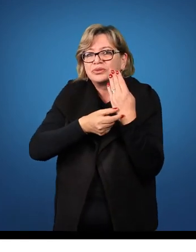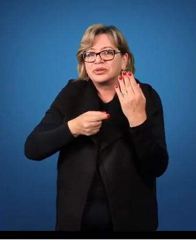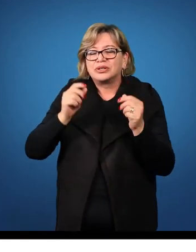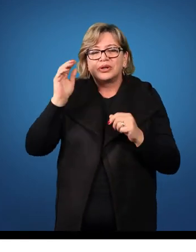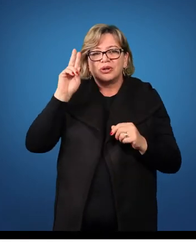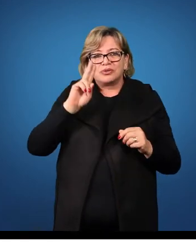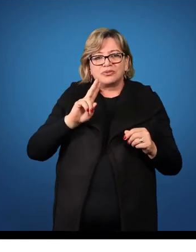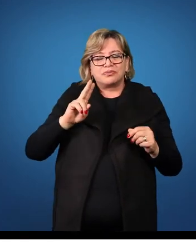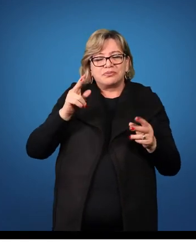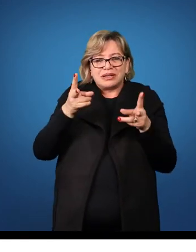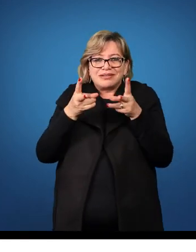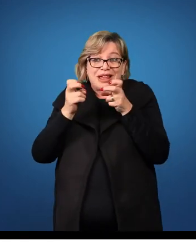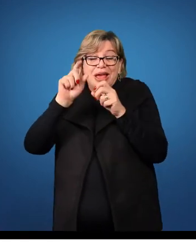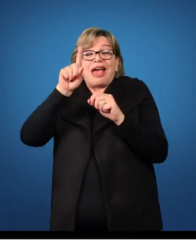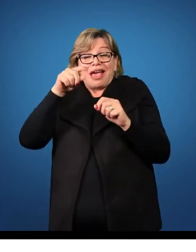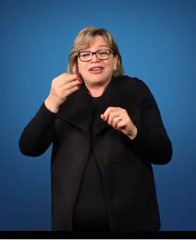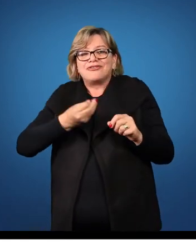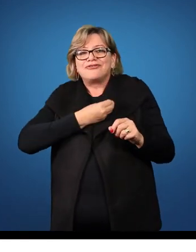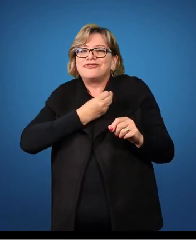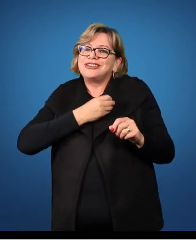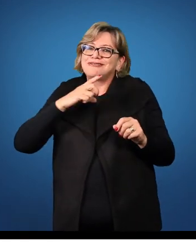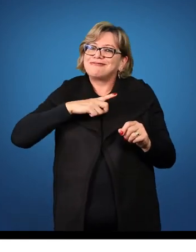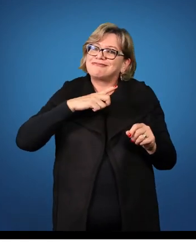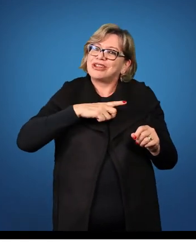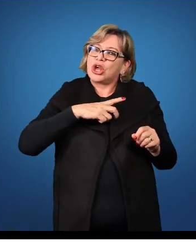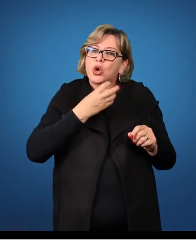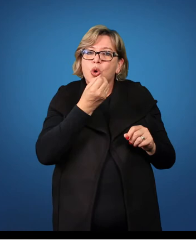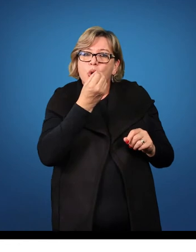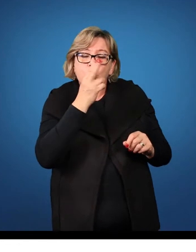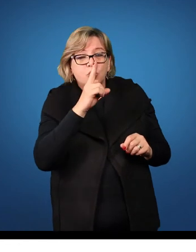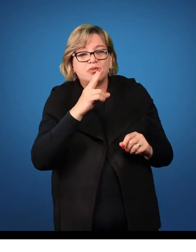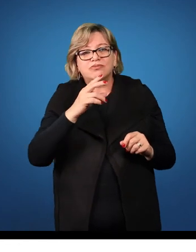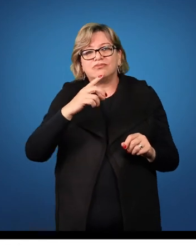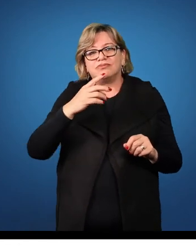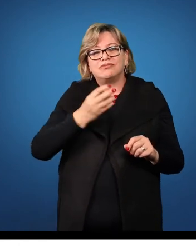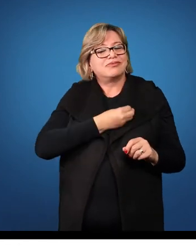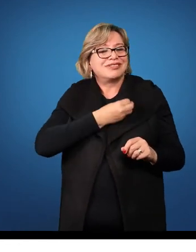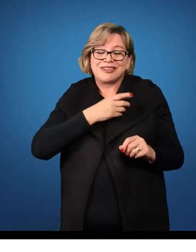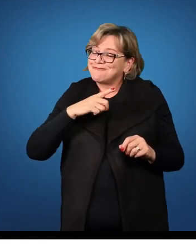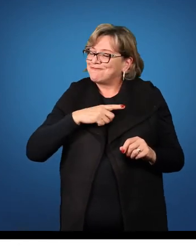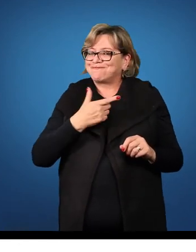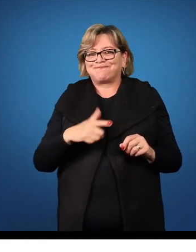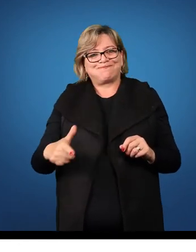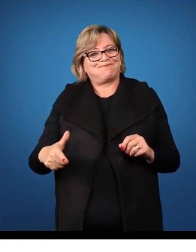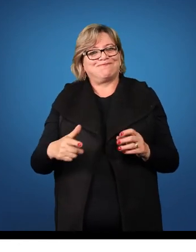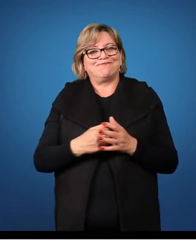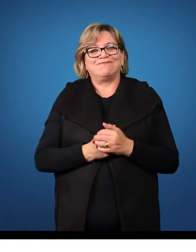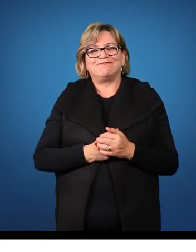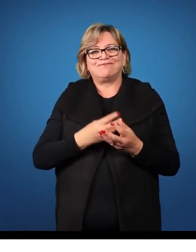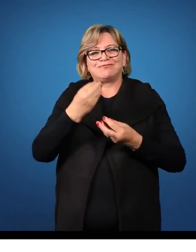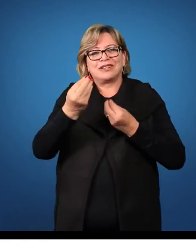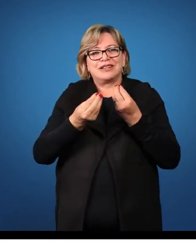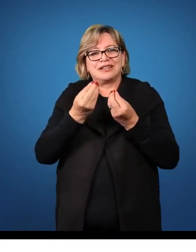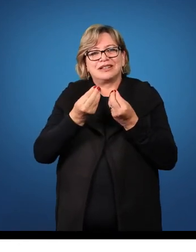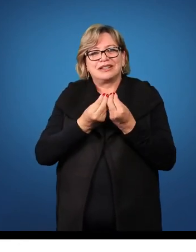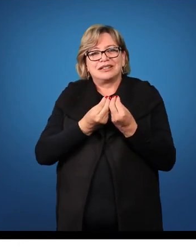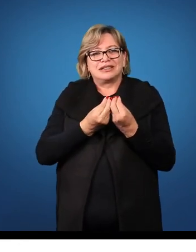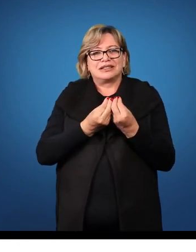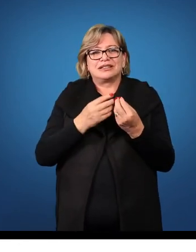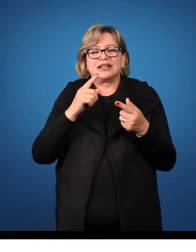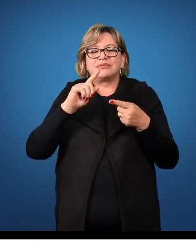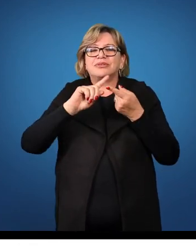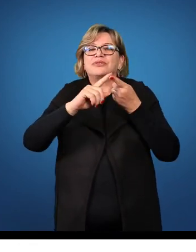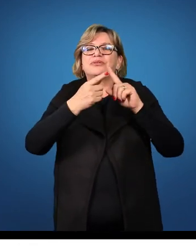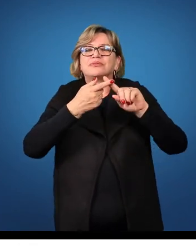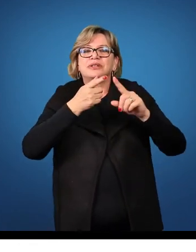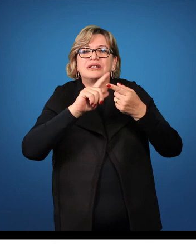entendendo o agente da passiva como ser animado. E então, o acordo é o